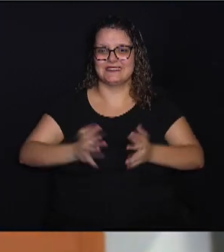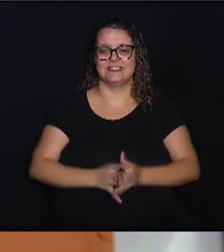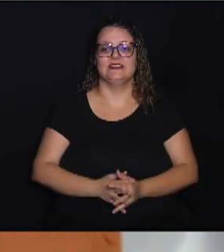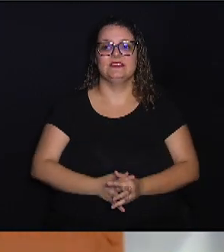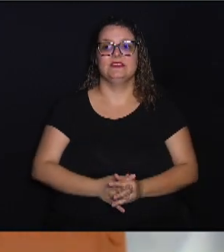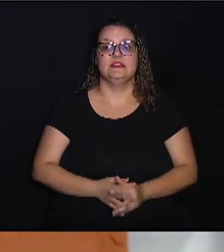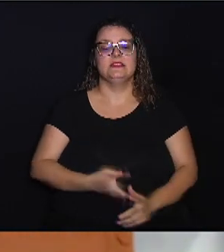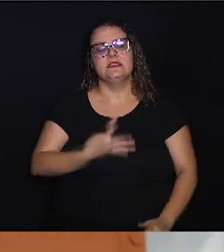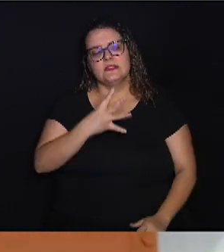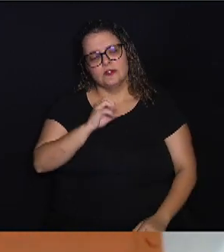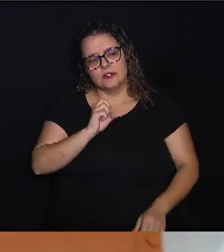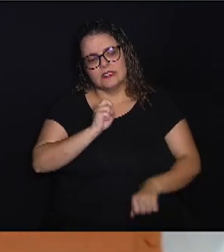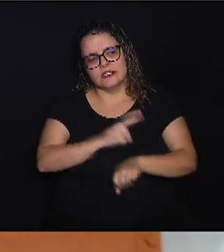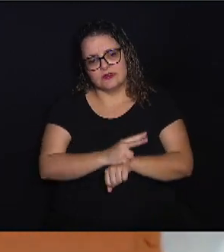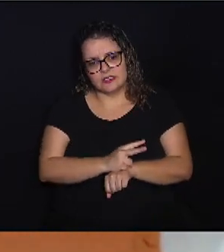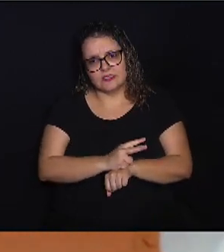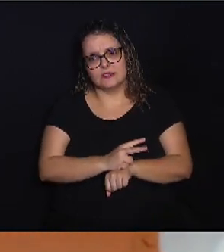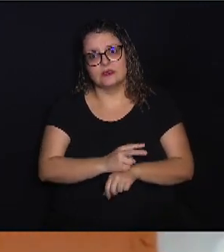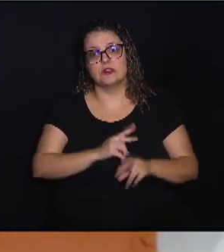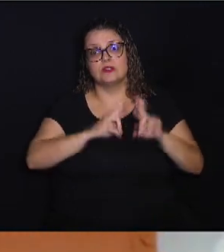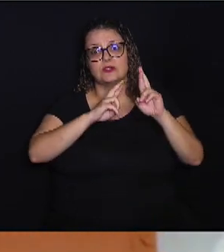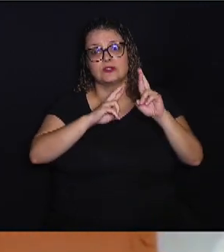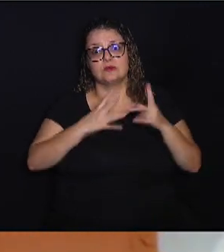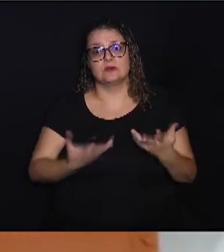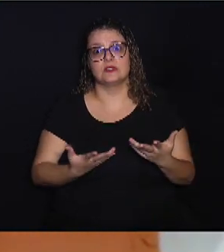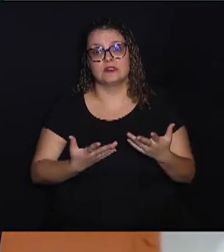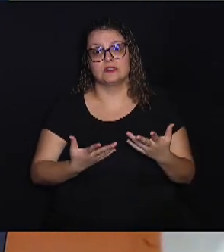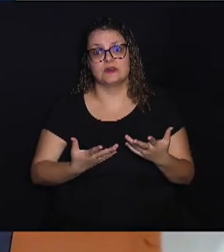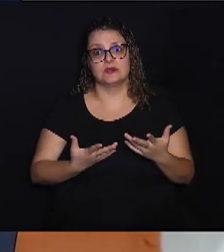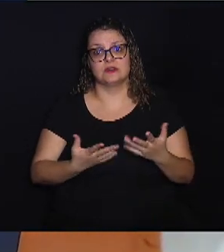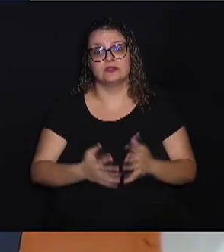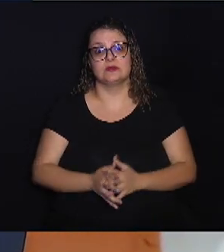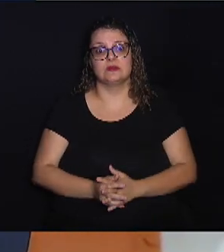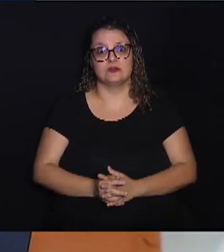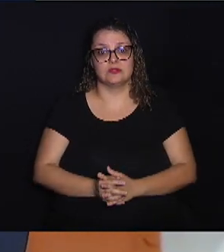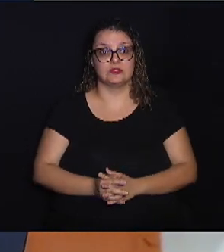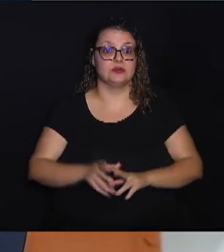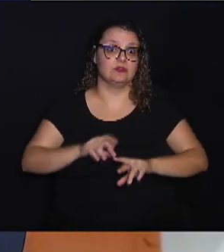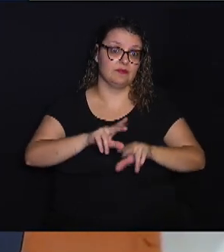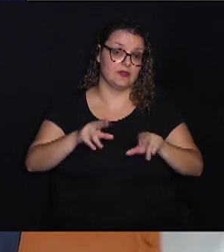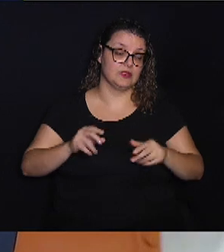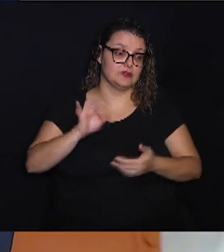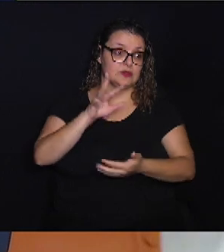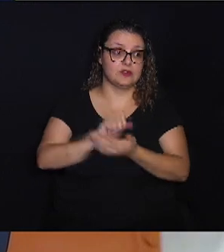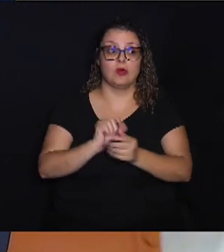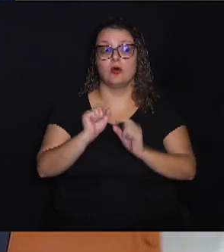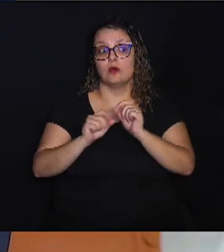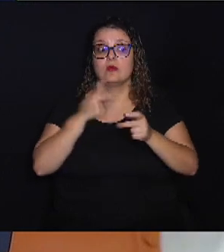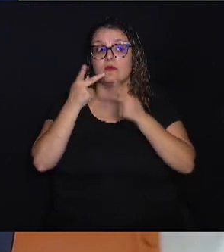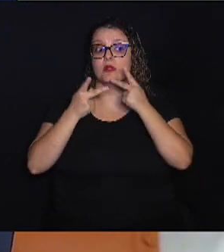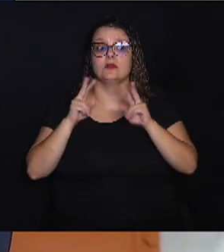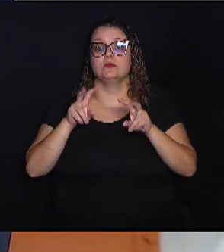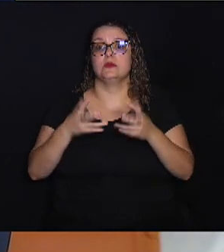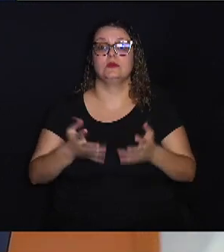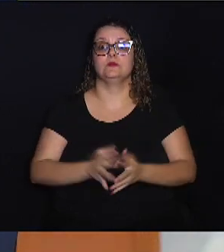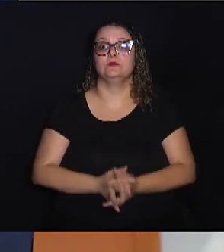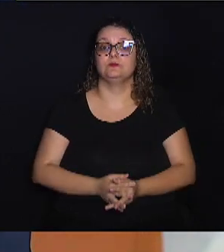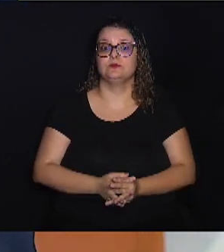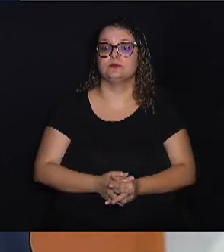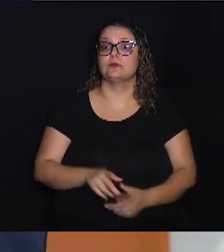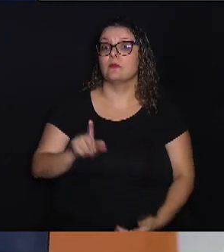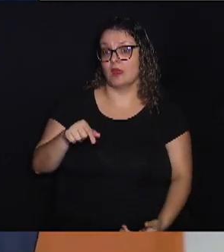lá, são 40 vagas, expectativa aí de muitas inscrições, o o senhor pode falar sobre isso? É,